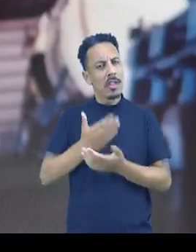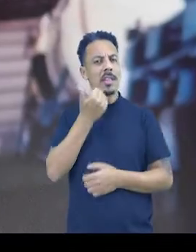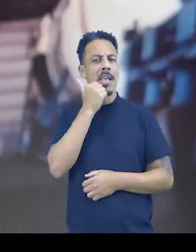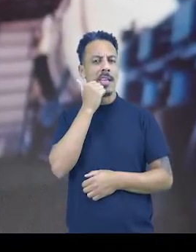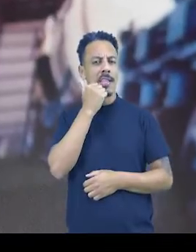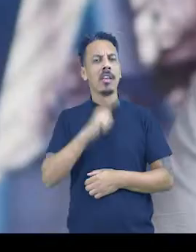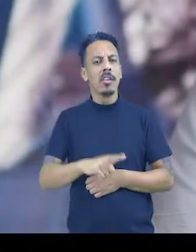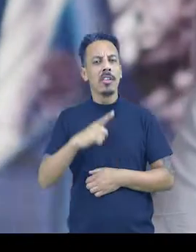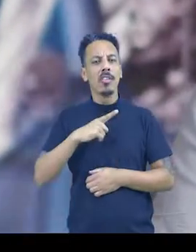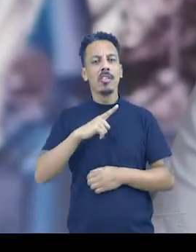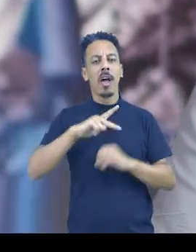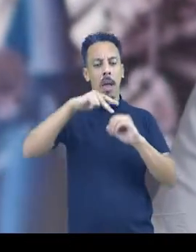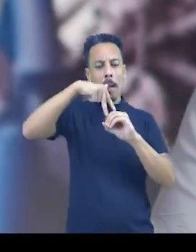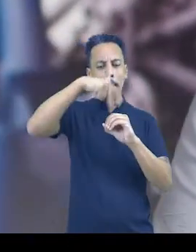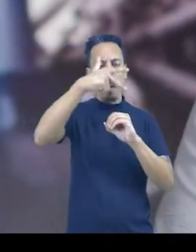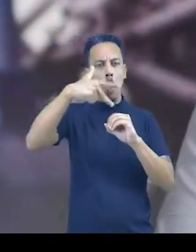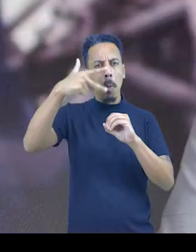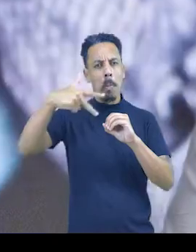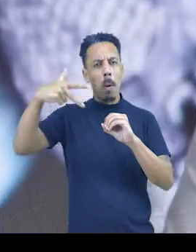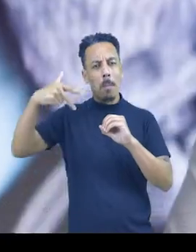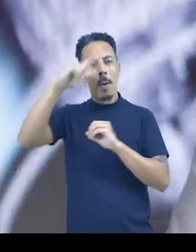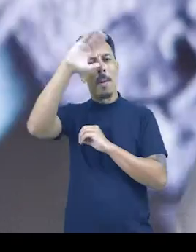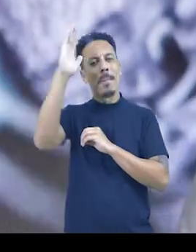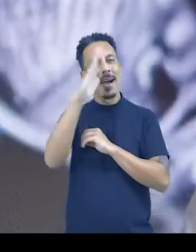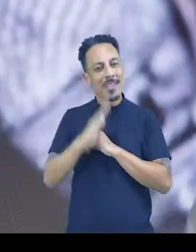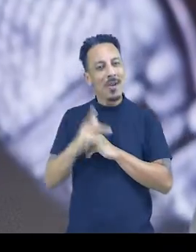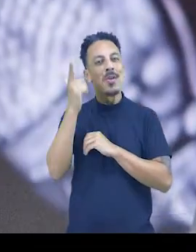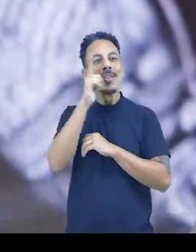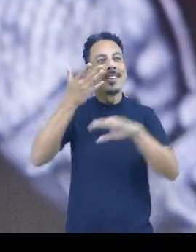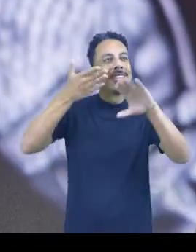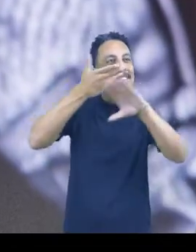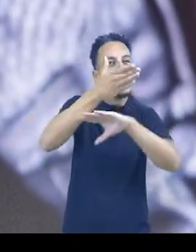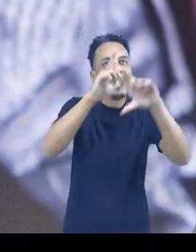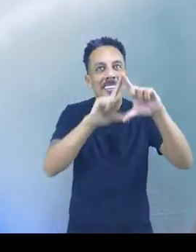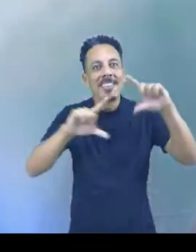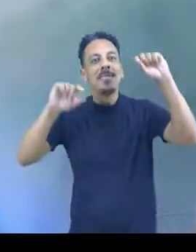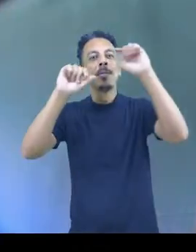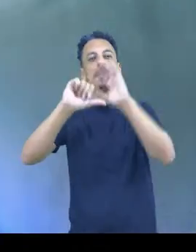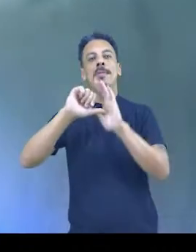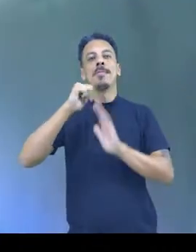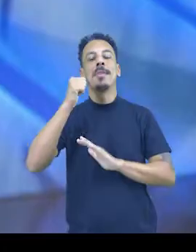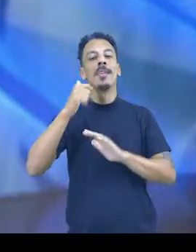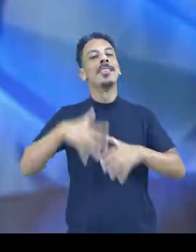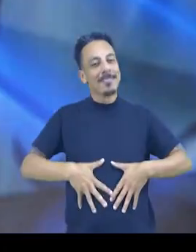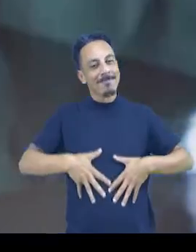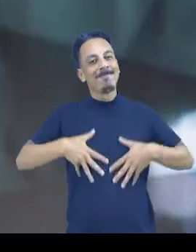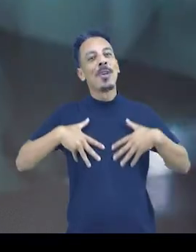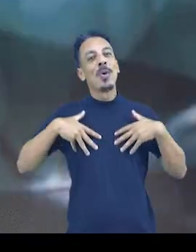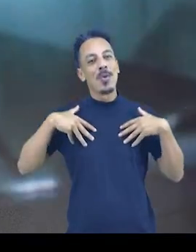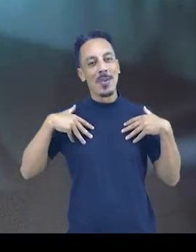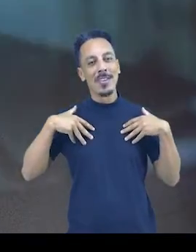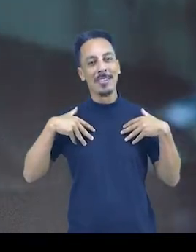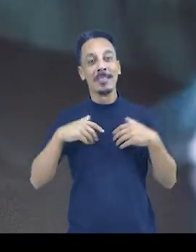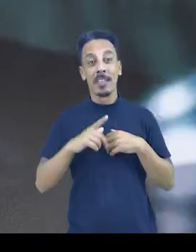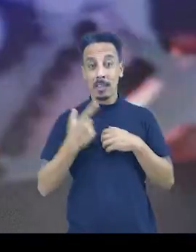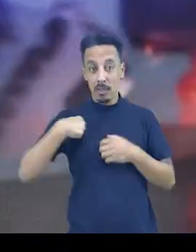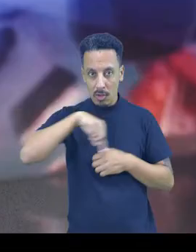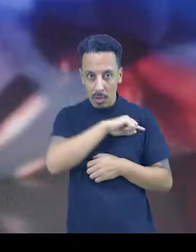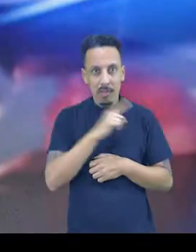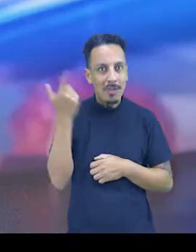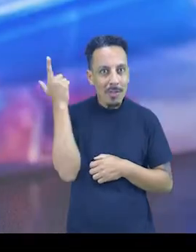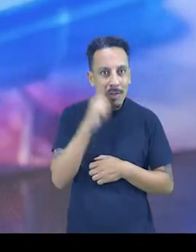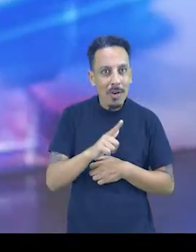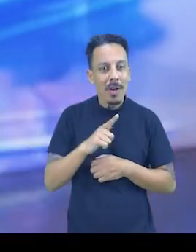PL acredita na ciência. Na missão espacial centenário, um astronauta brasileiro chegava ao espaço pela primeira vez. Enchemos o Brasil de orgulho.